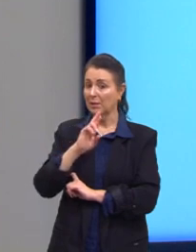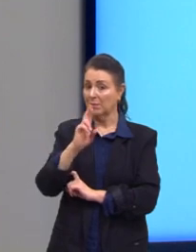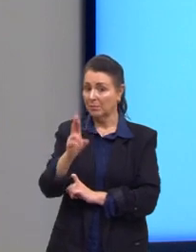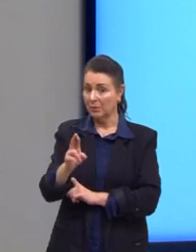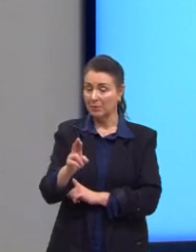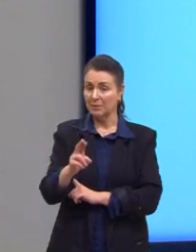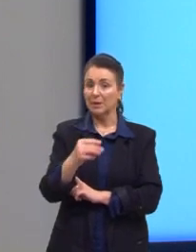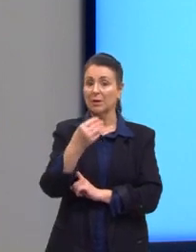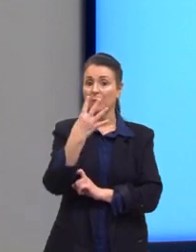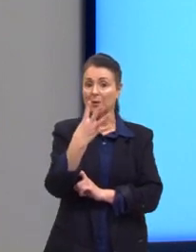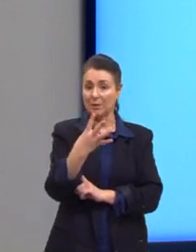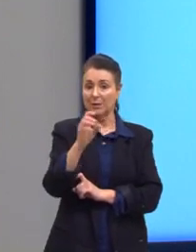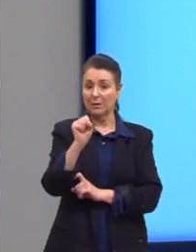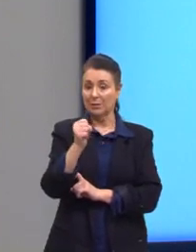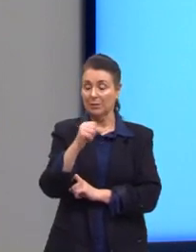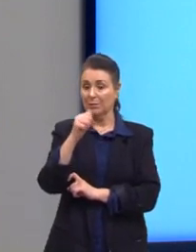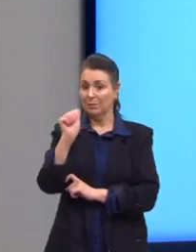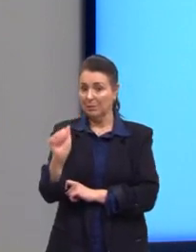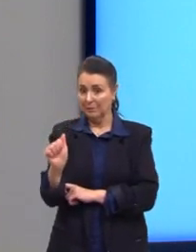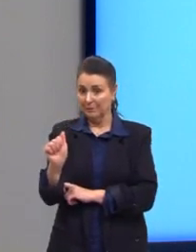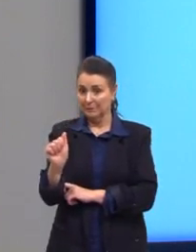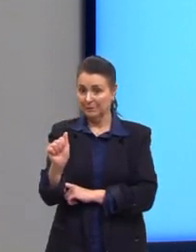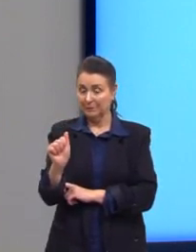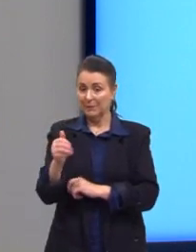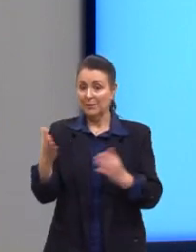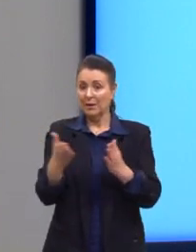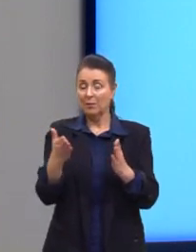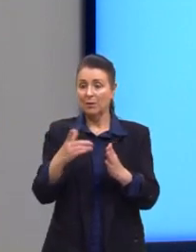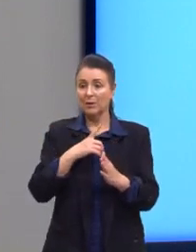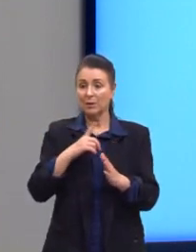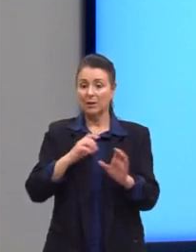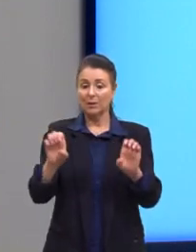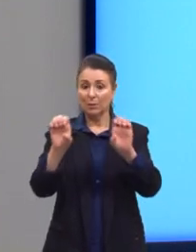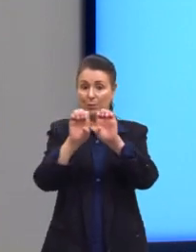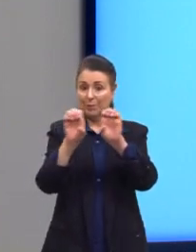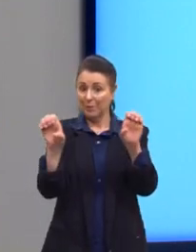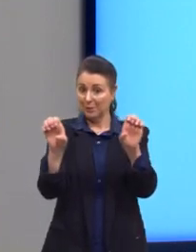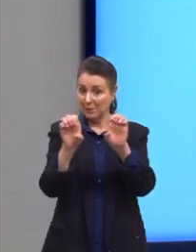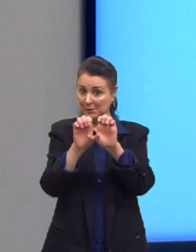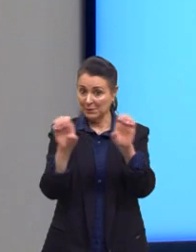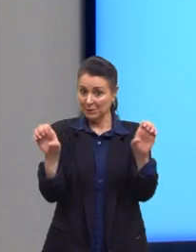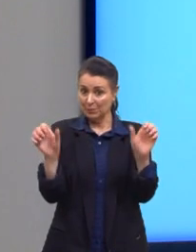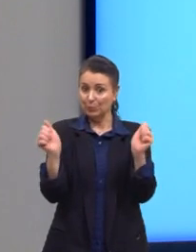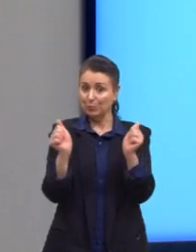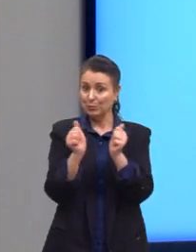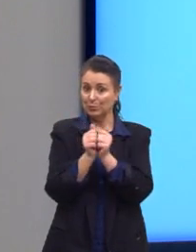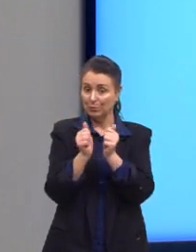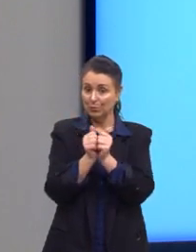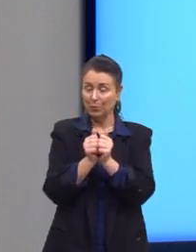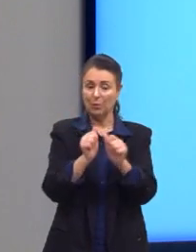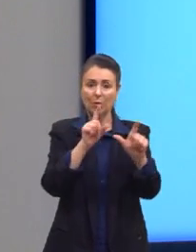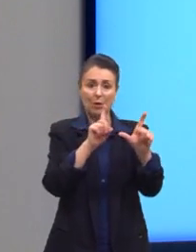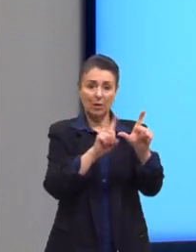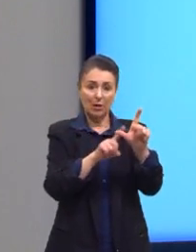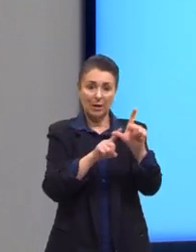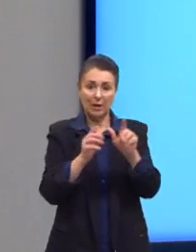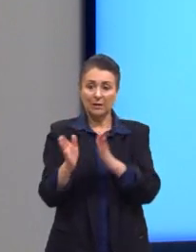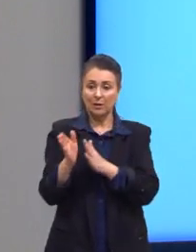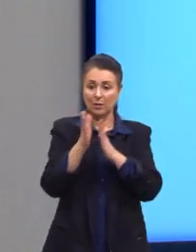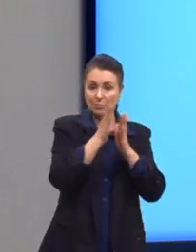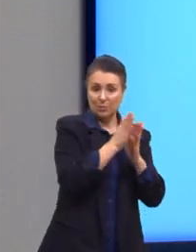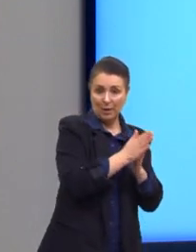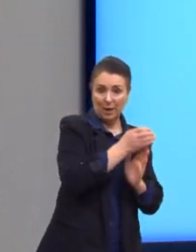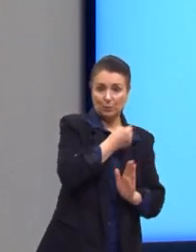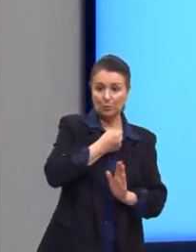48a. Aqui, gente, nós temos uma equaçãozinha, né? Juntamos letras de um lado, números de